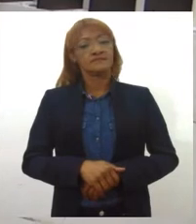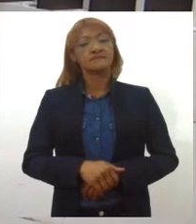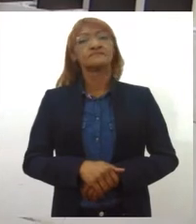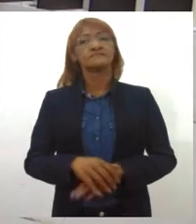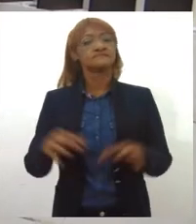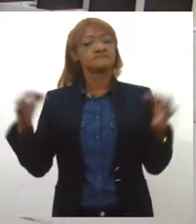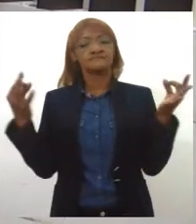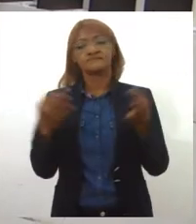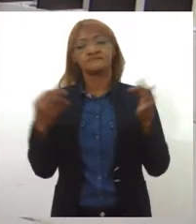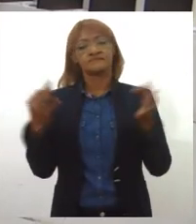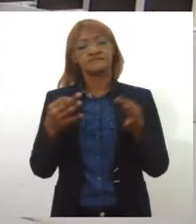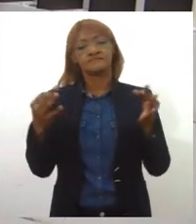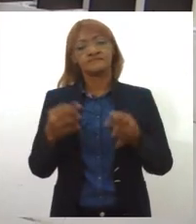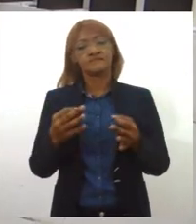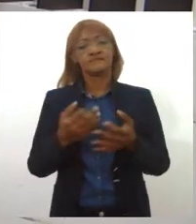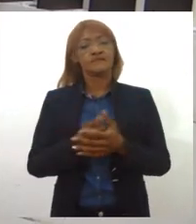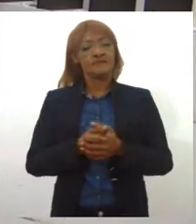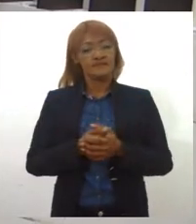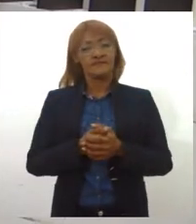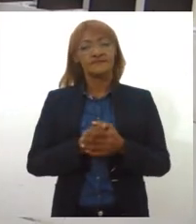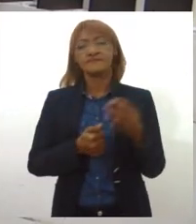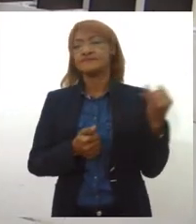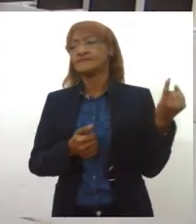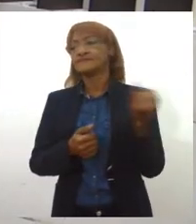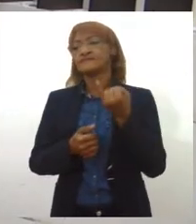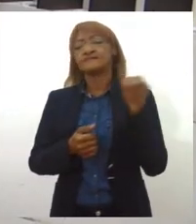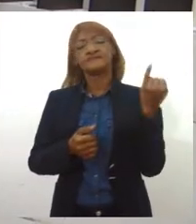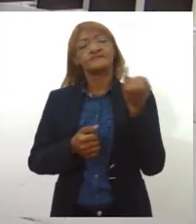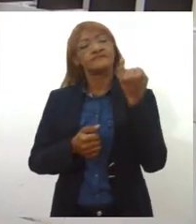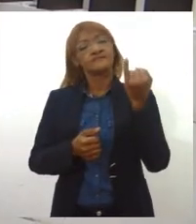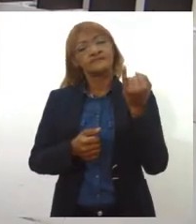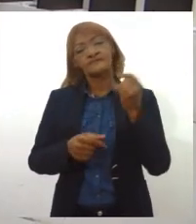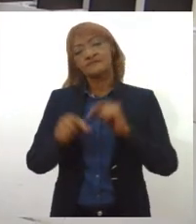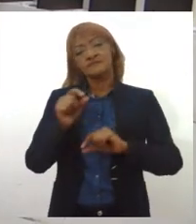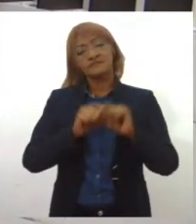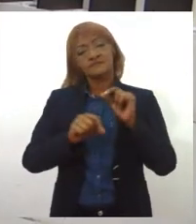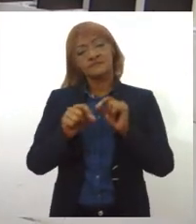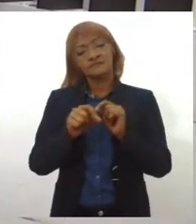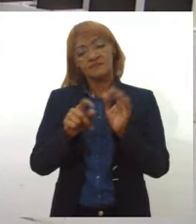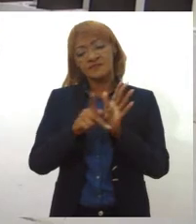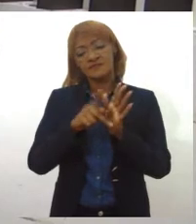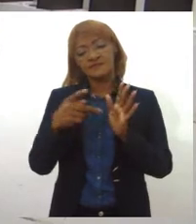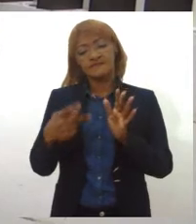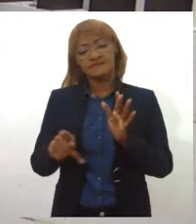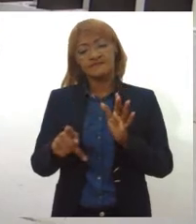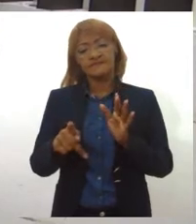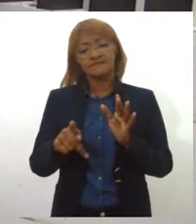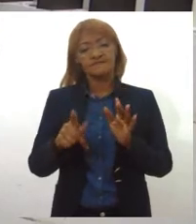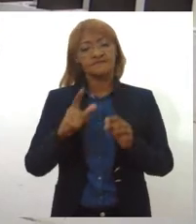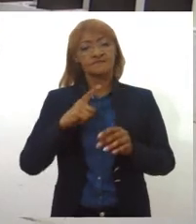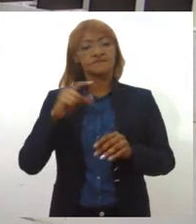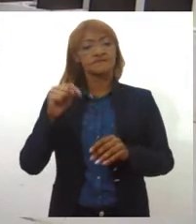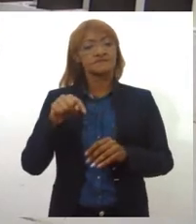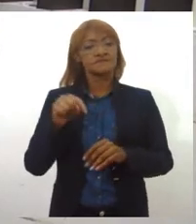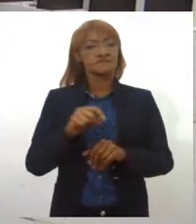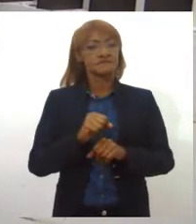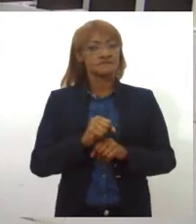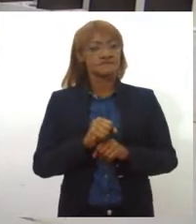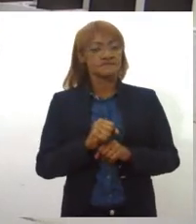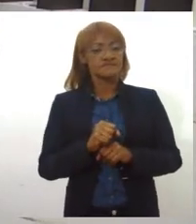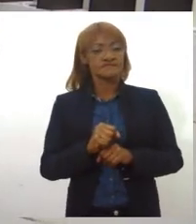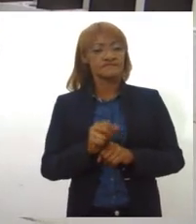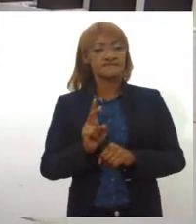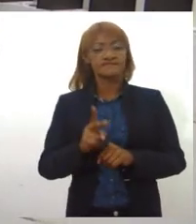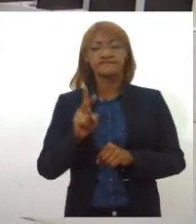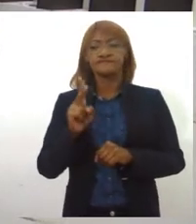Perfeito, perfeito, você tocou num ponto importantíssimo. O trabalho que a gente vem realizando aqui, a gente tem que fazer sempre de forma